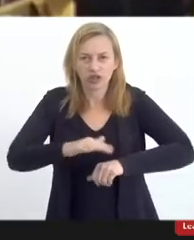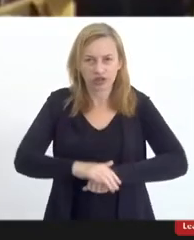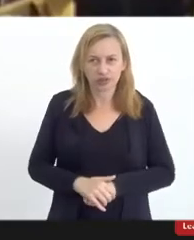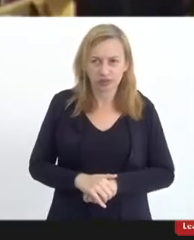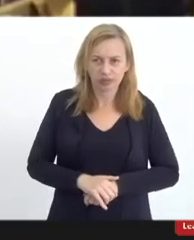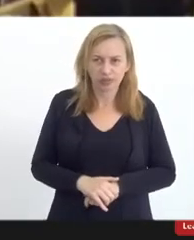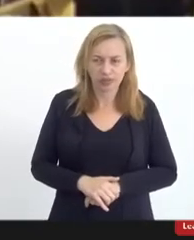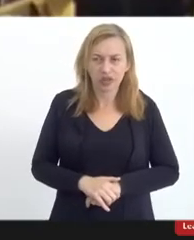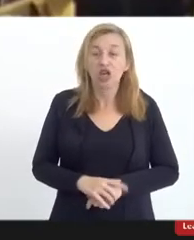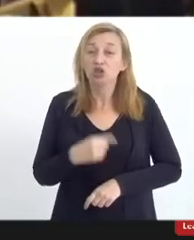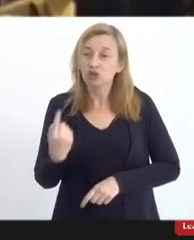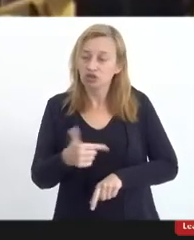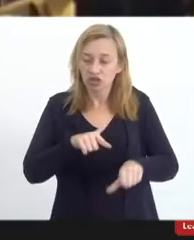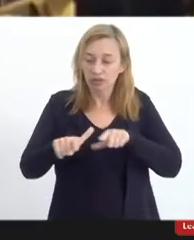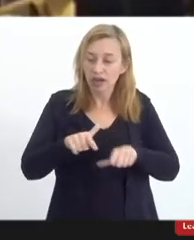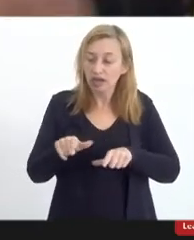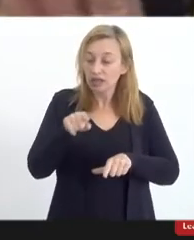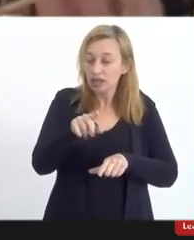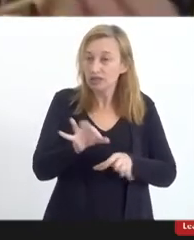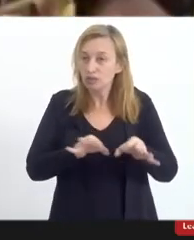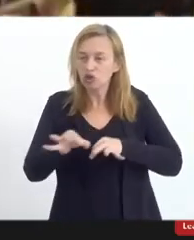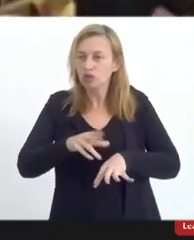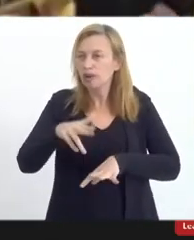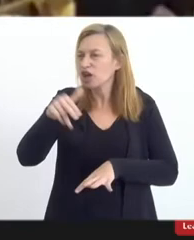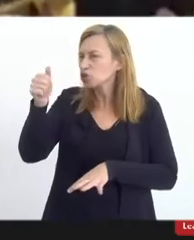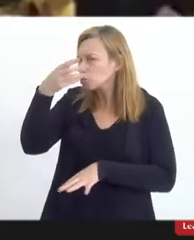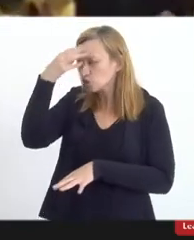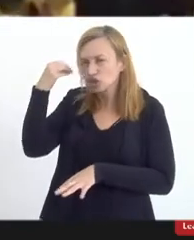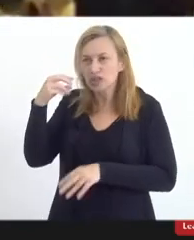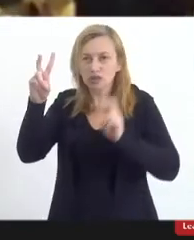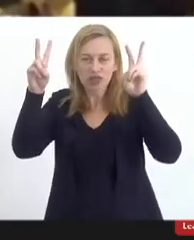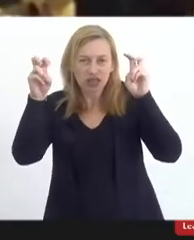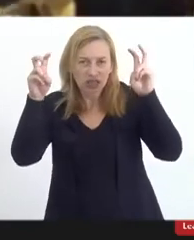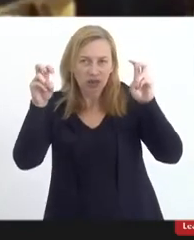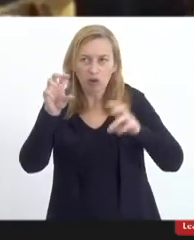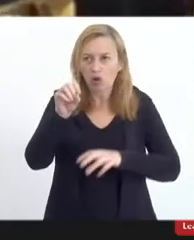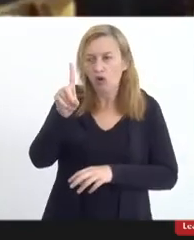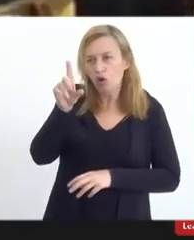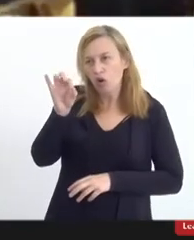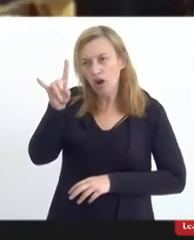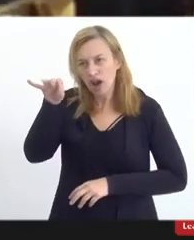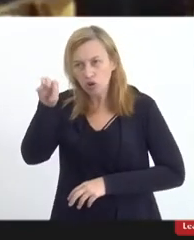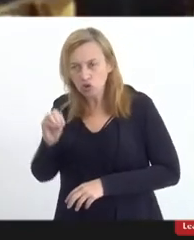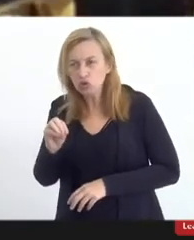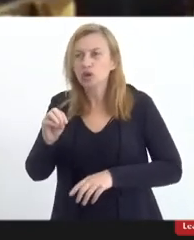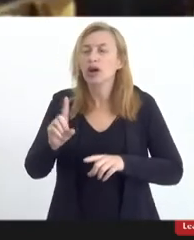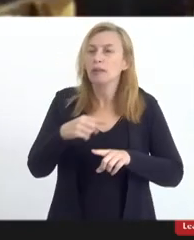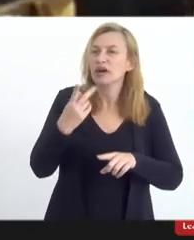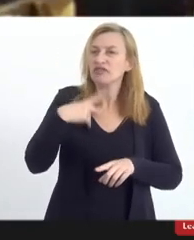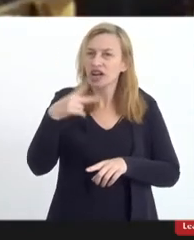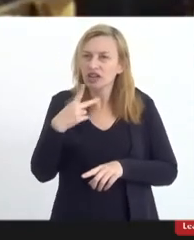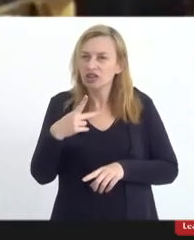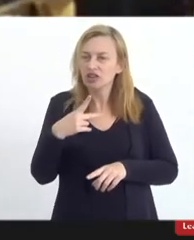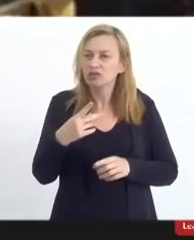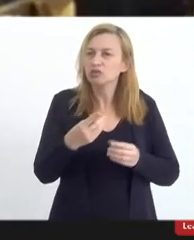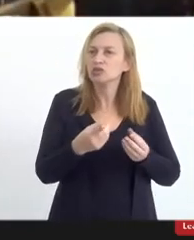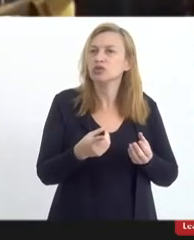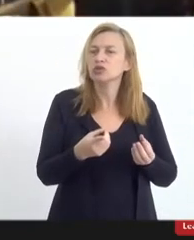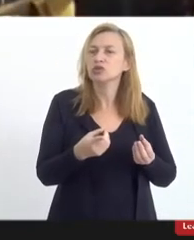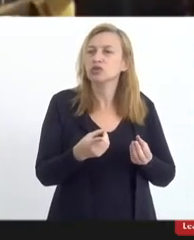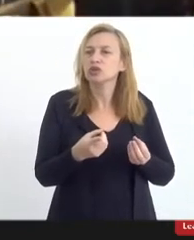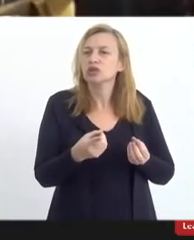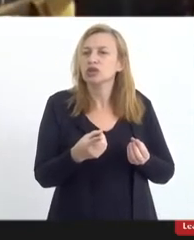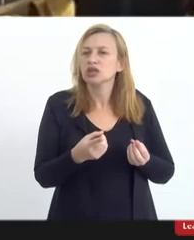projeto, para nunca esquecer, com essa temática do holocausto, mas falando sobre as violações dos direitos